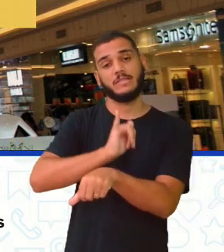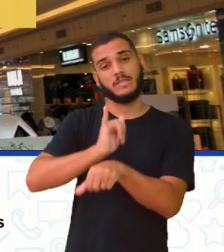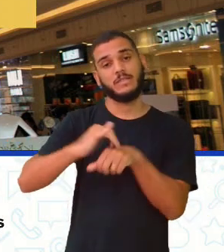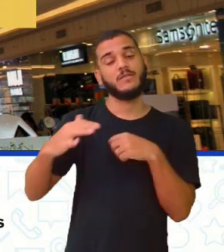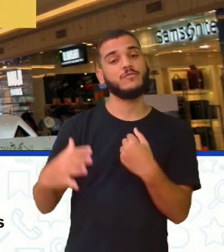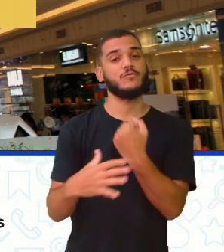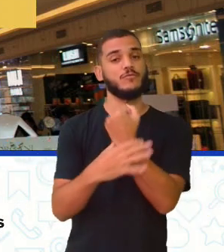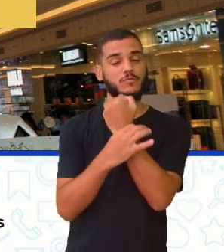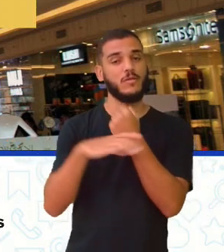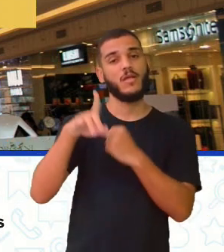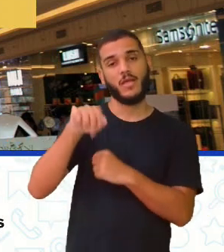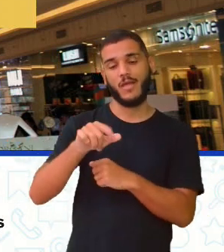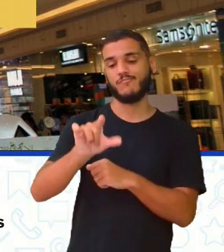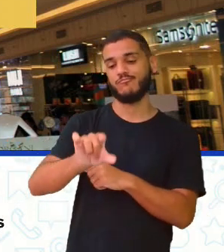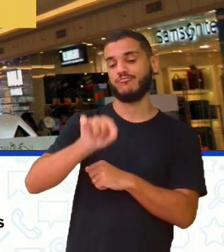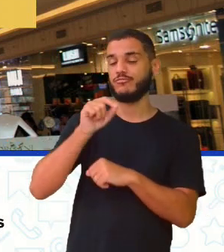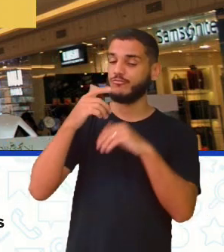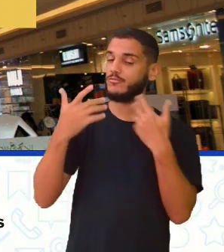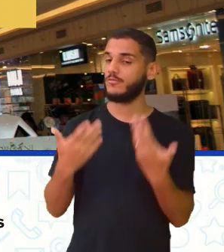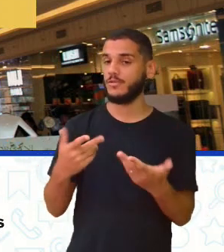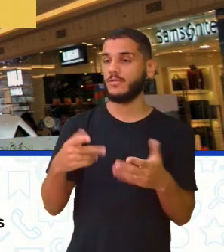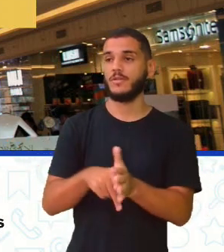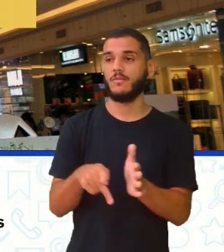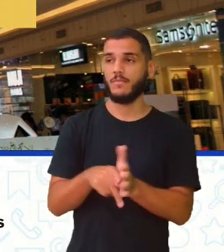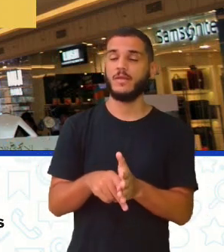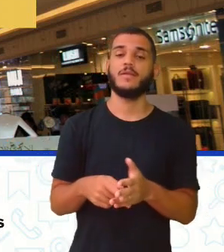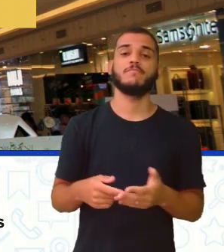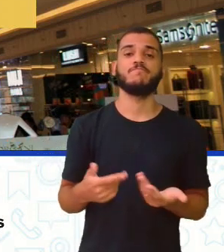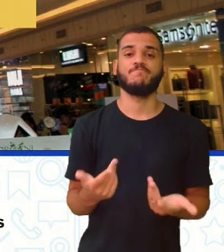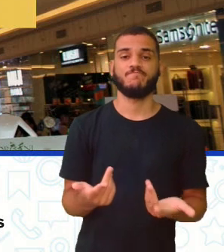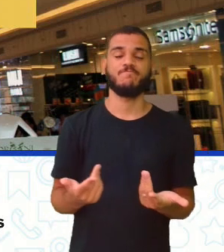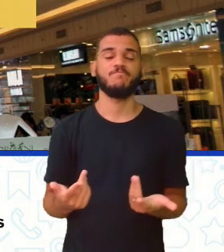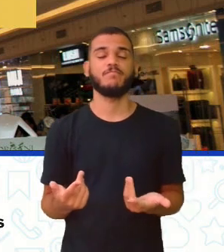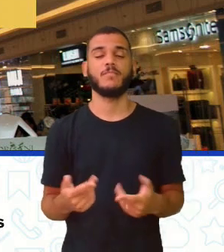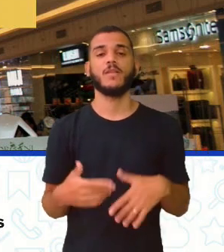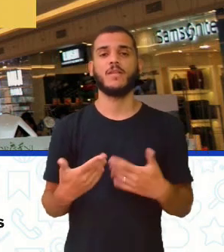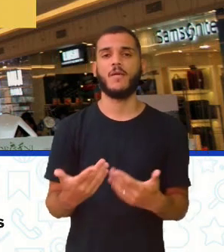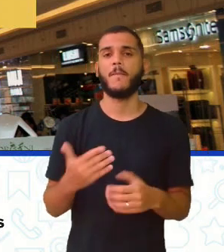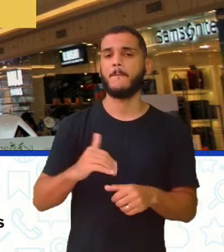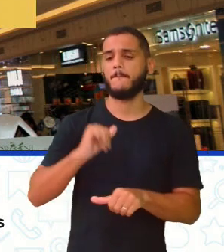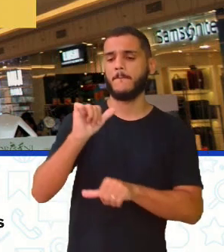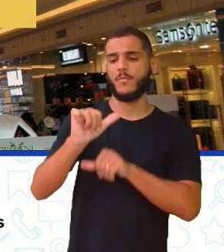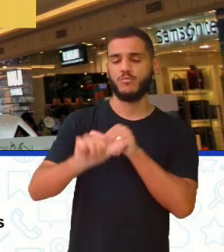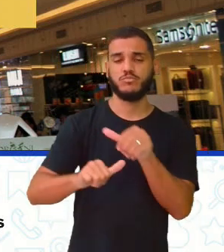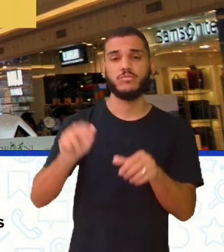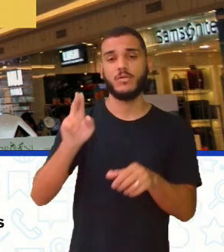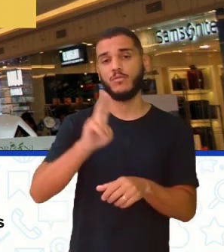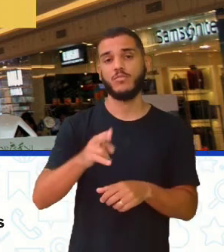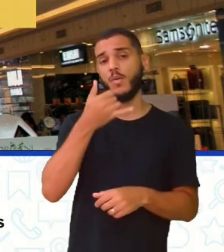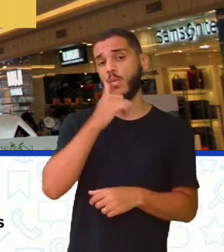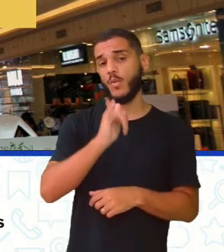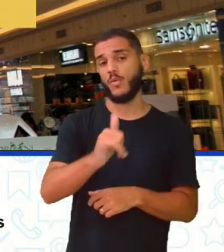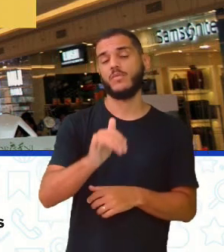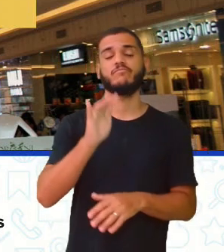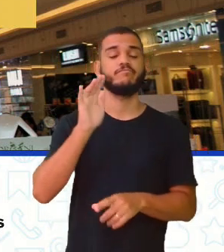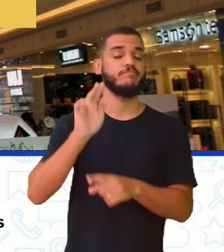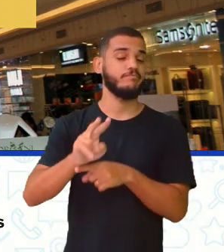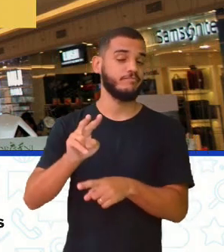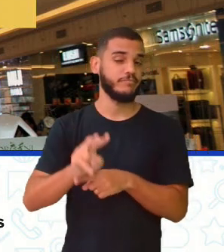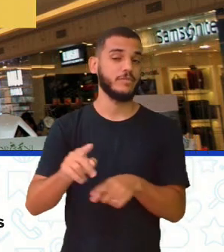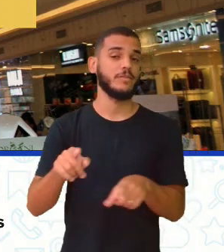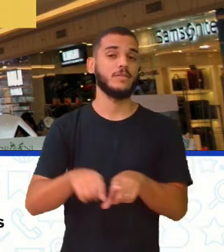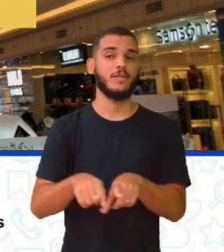É uma opção, né? Alterar os atuais padrões de consumo de energia, né? Ter o cuidadozinho, né?